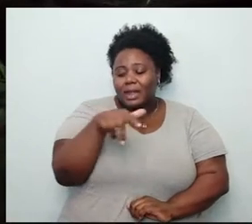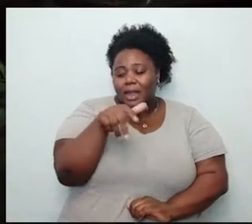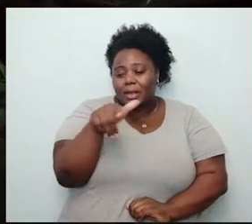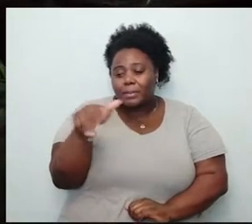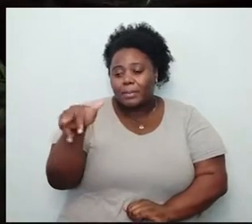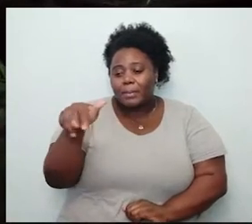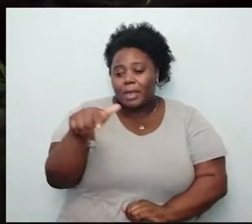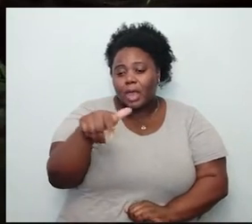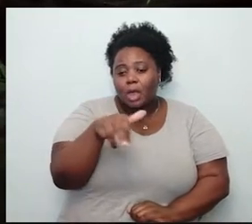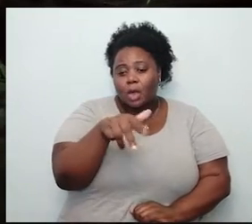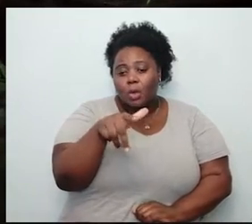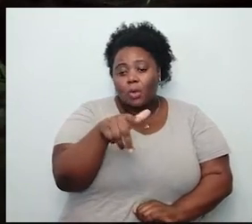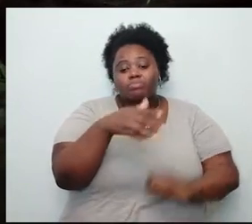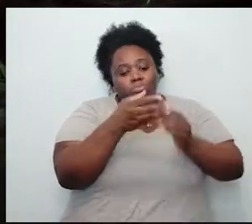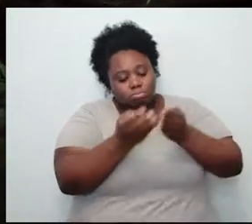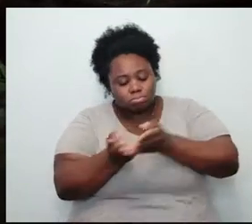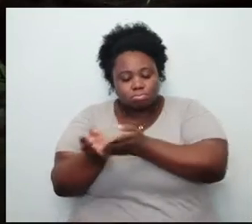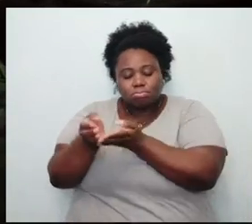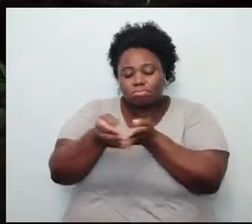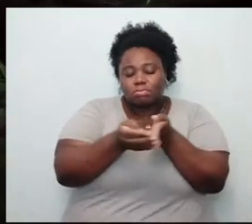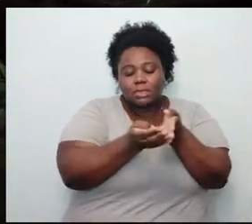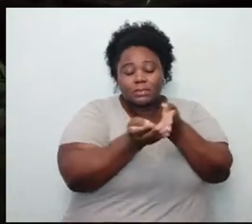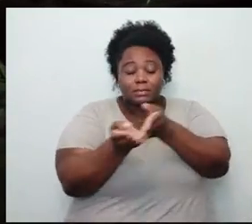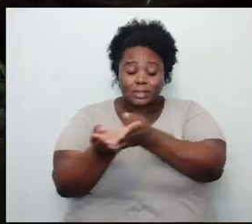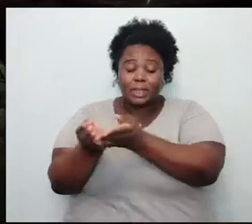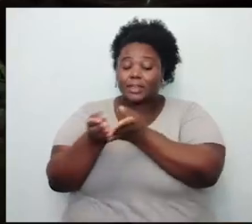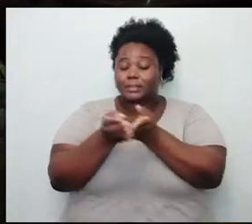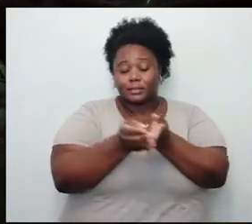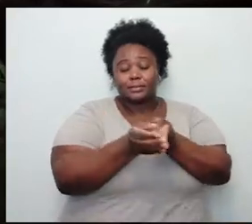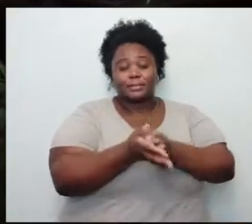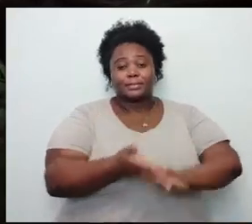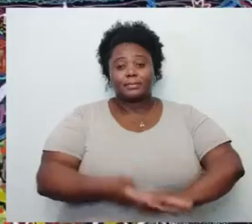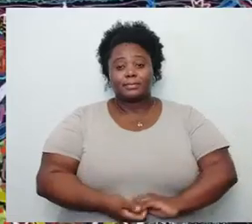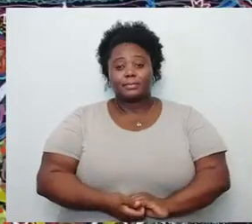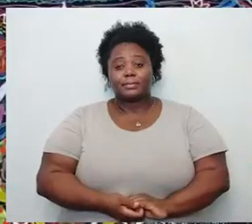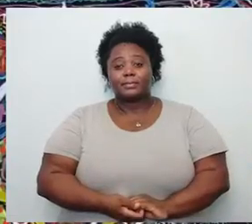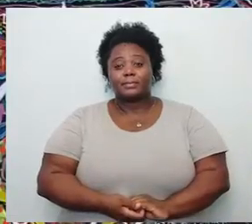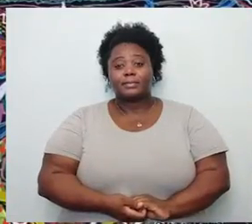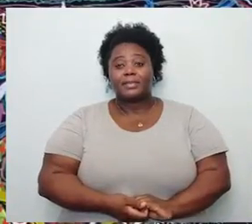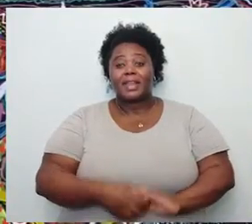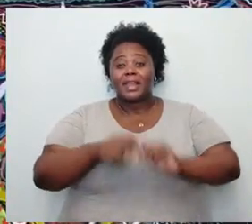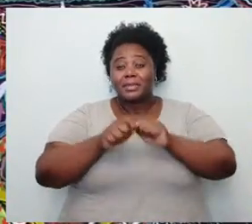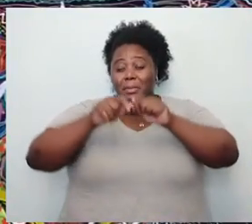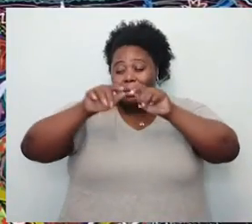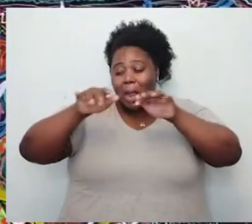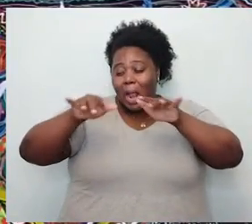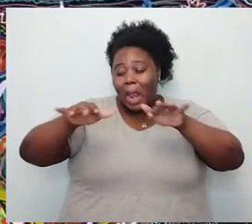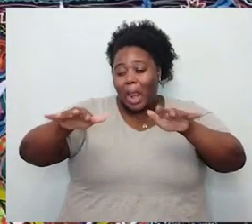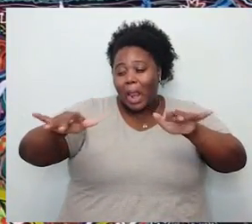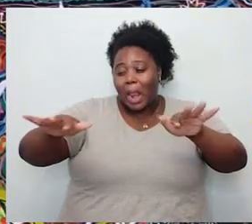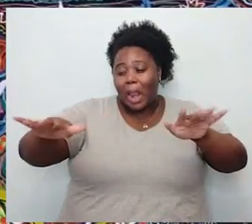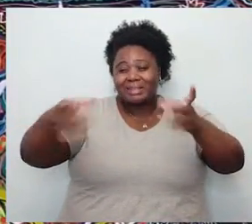navegantes, se dispersam na imensidão.